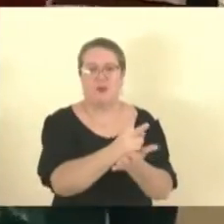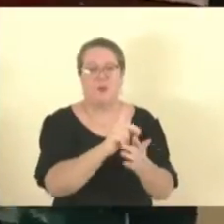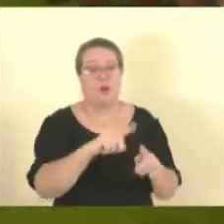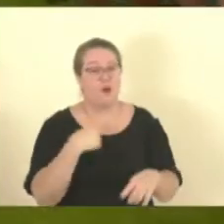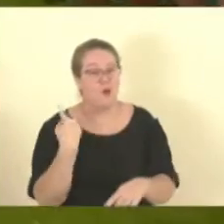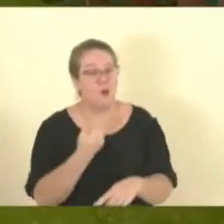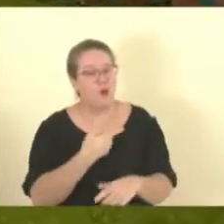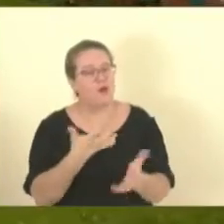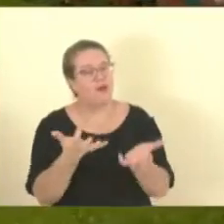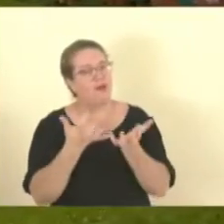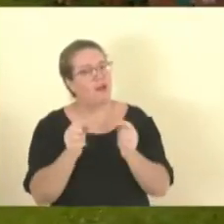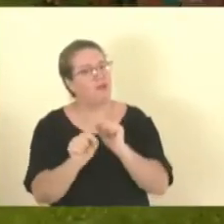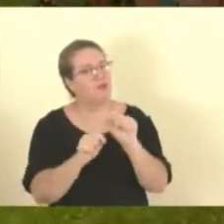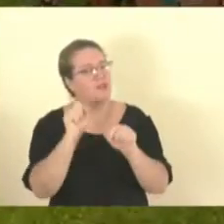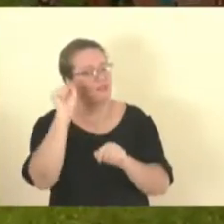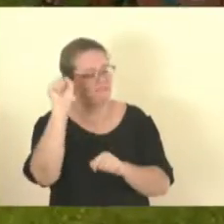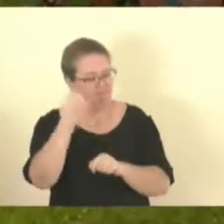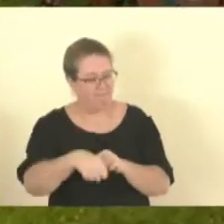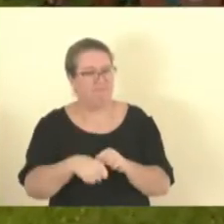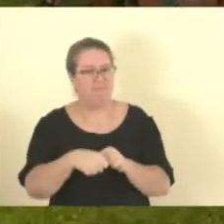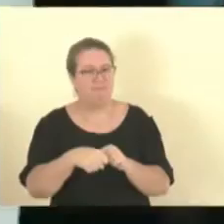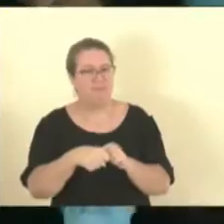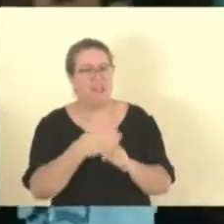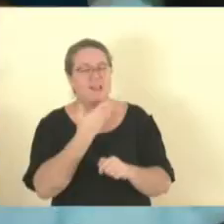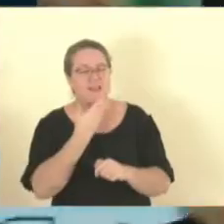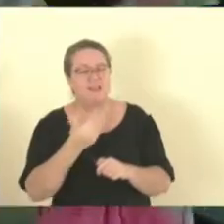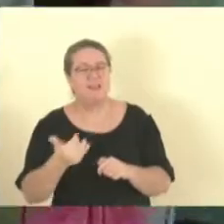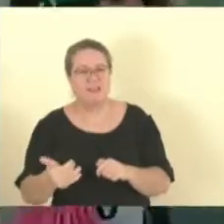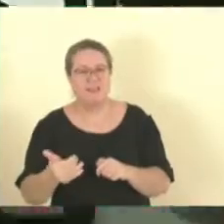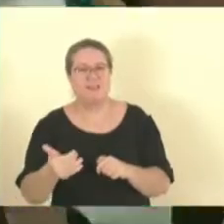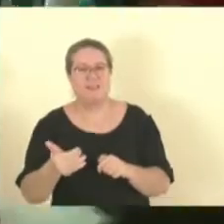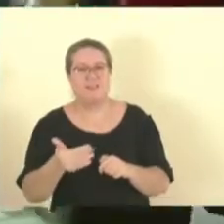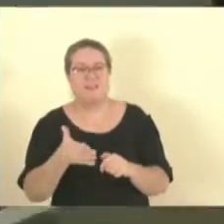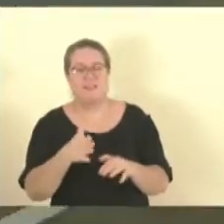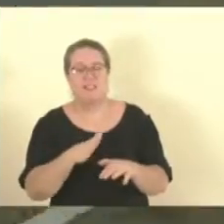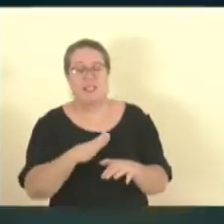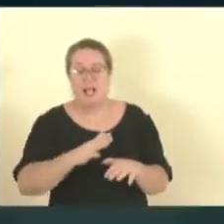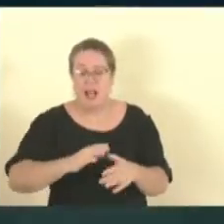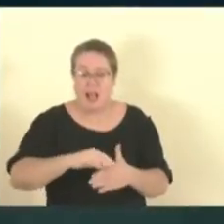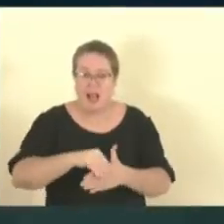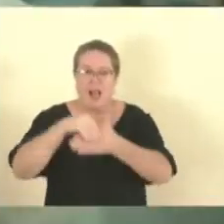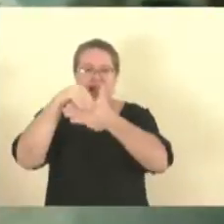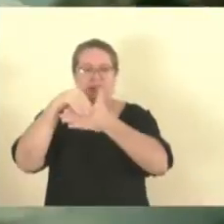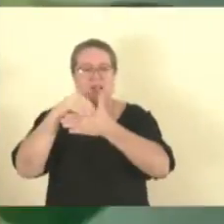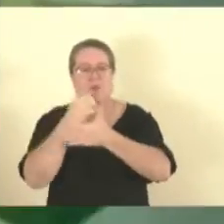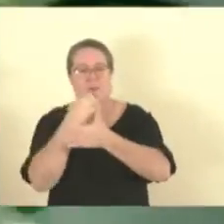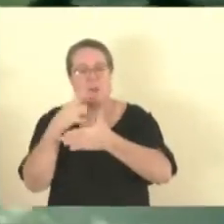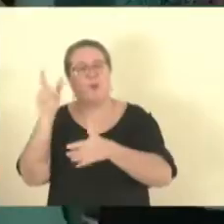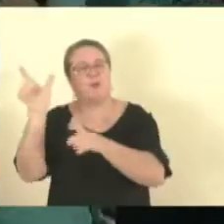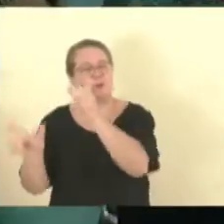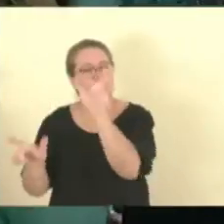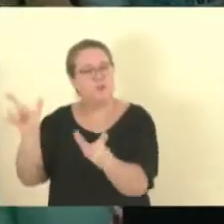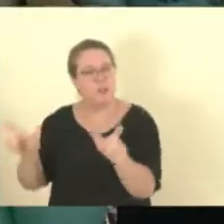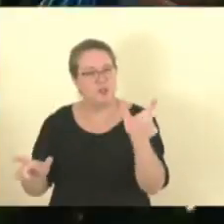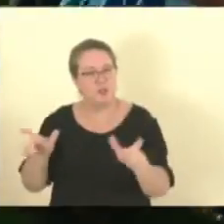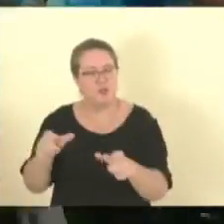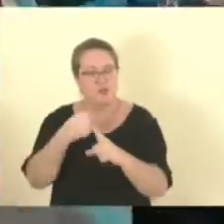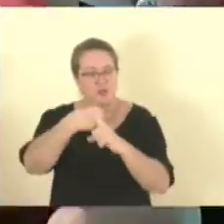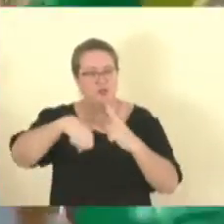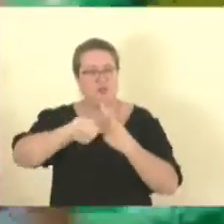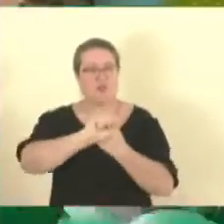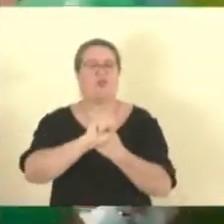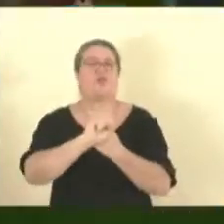queremos que, sim, nossas crianças se tornem líderes, se tornem bons cidadãos para a nossa sociedade.